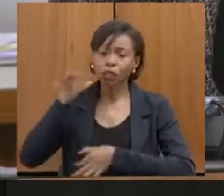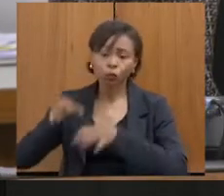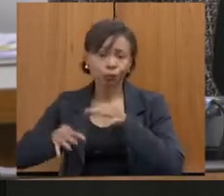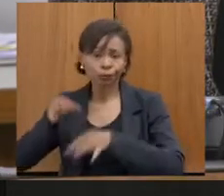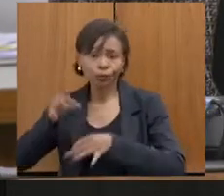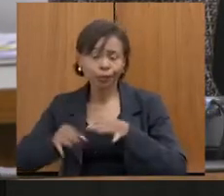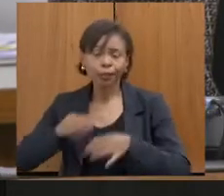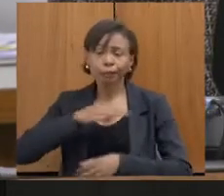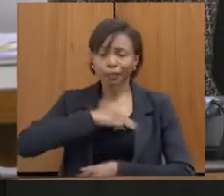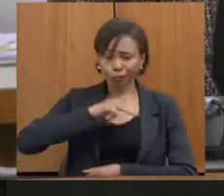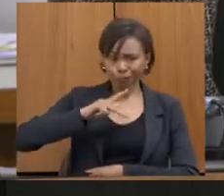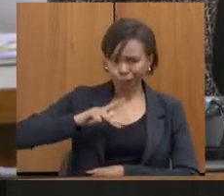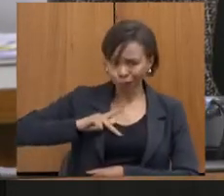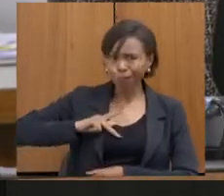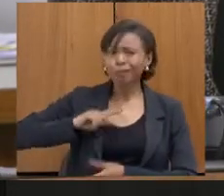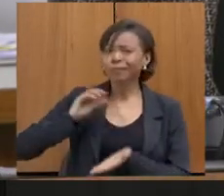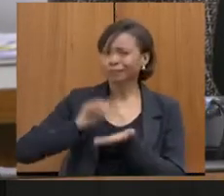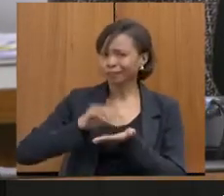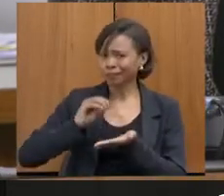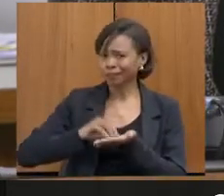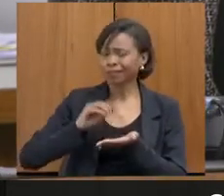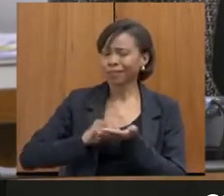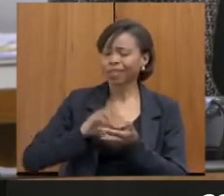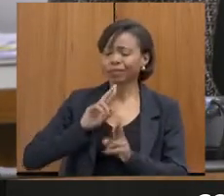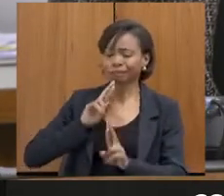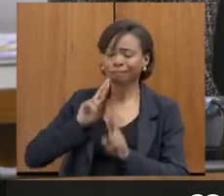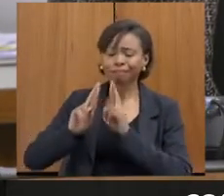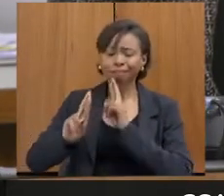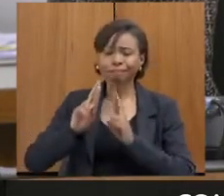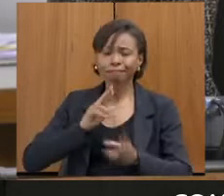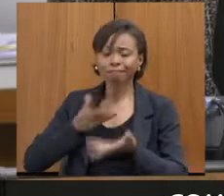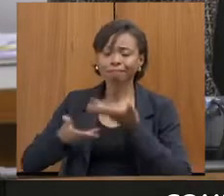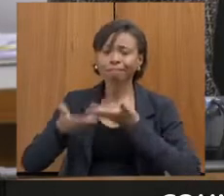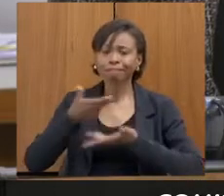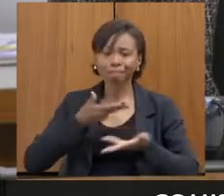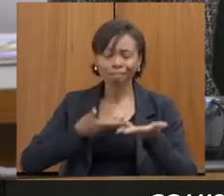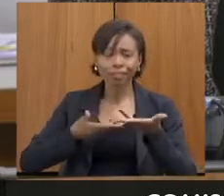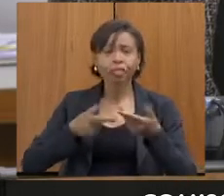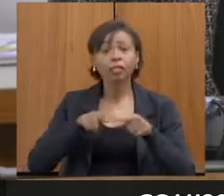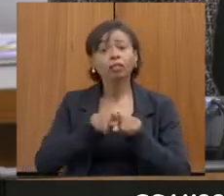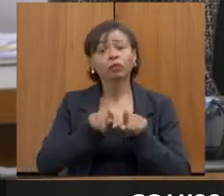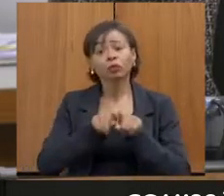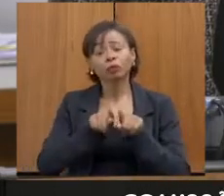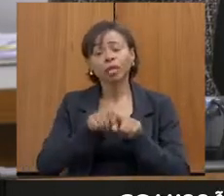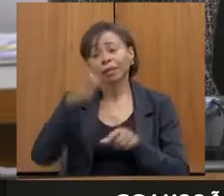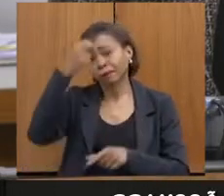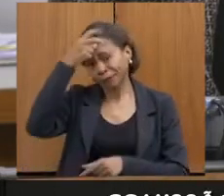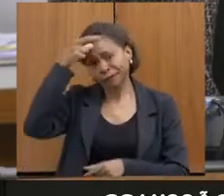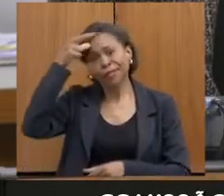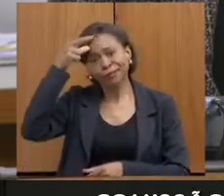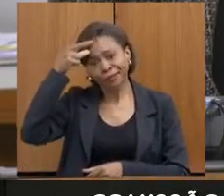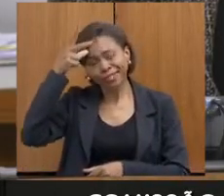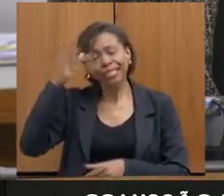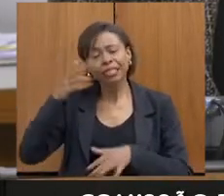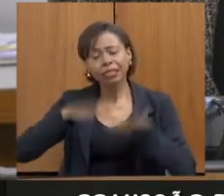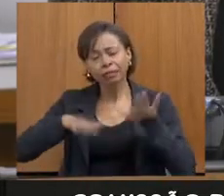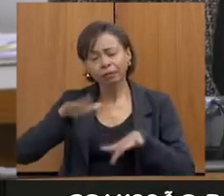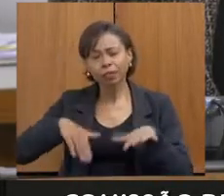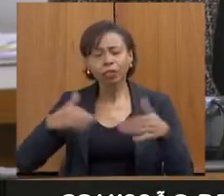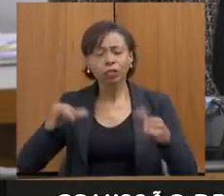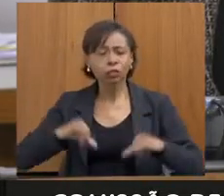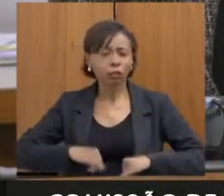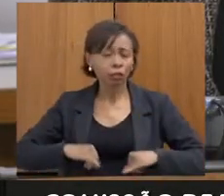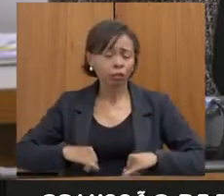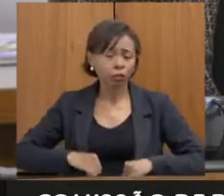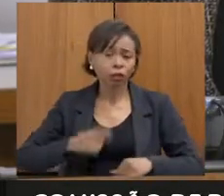Ministério Público, a gente vê que ainda existem muitos entraves, inclusive em relação também com a Prefeitura, que a gente ainda sofre um pouco de dificuldade,